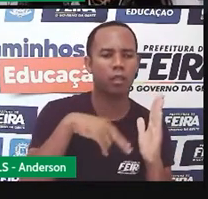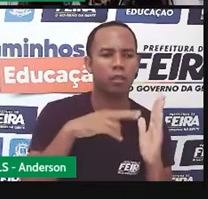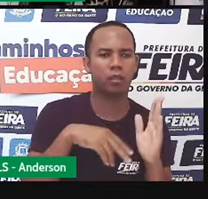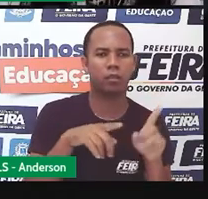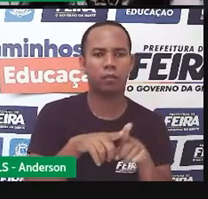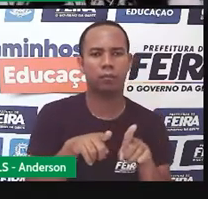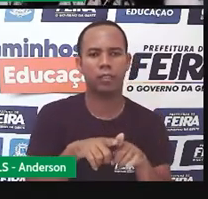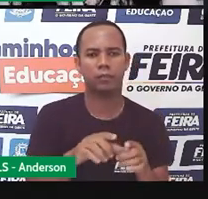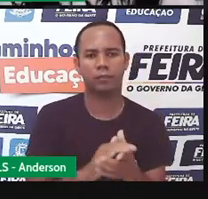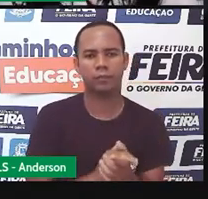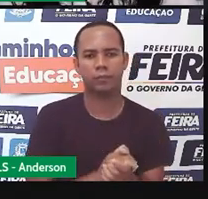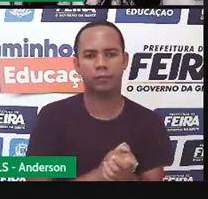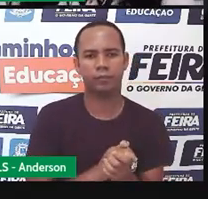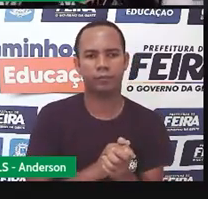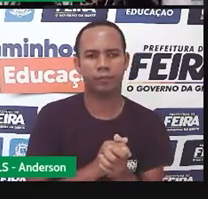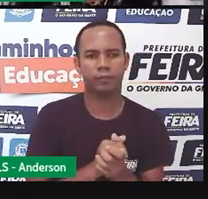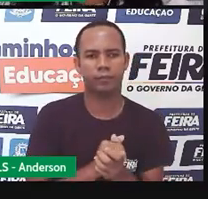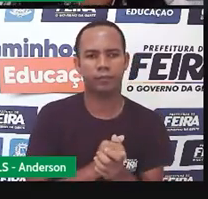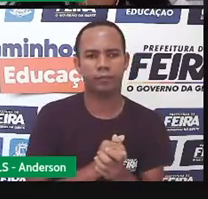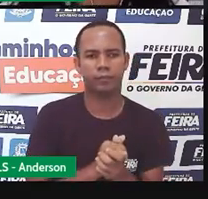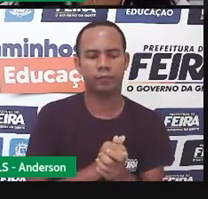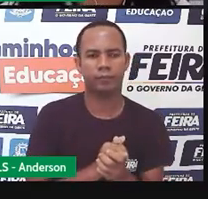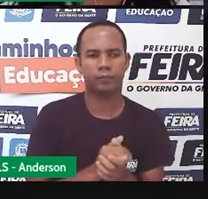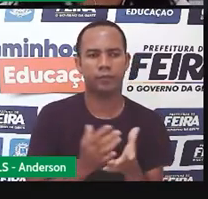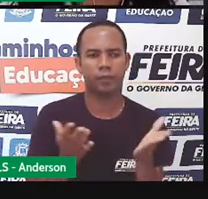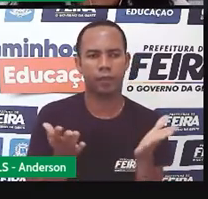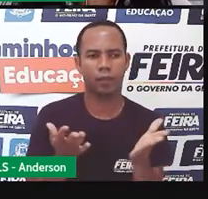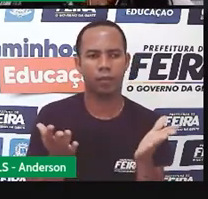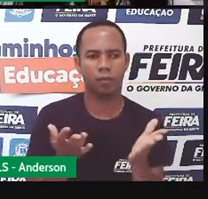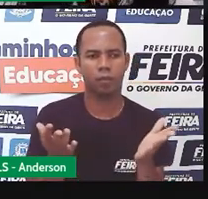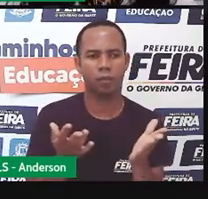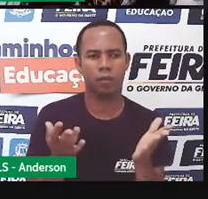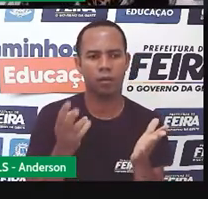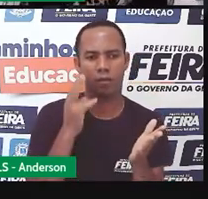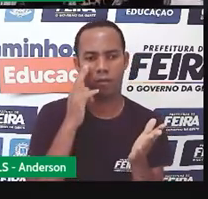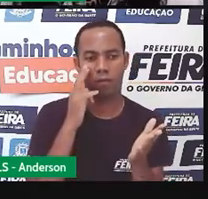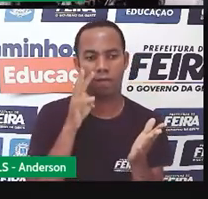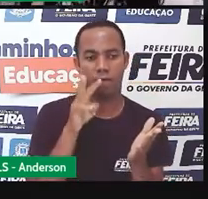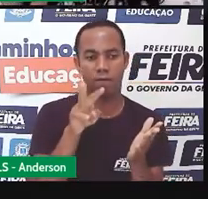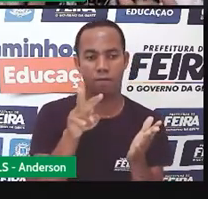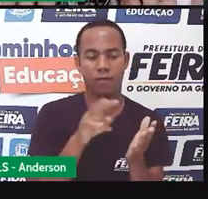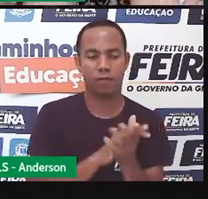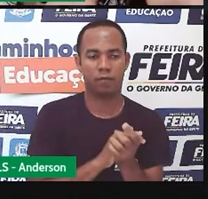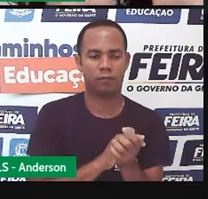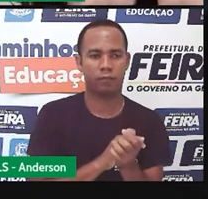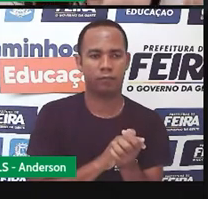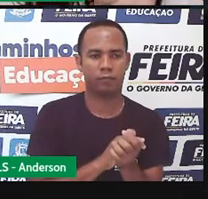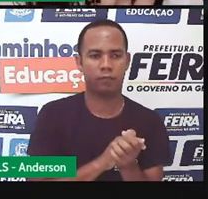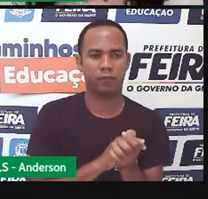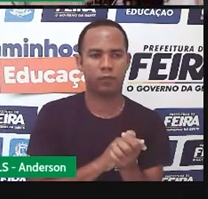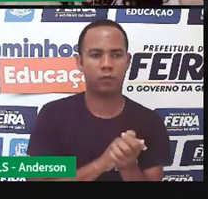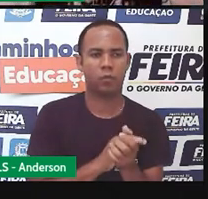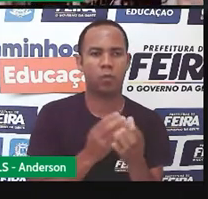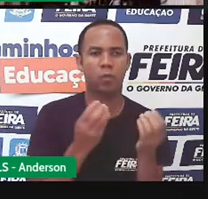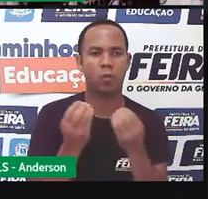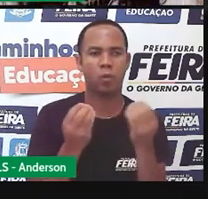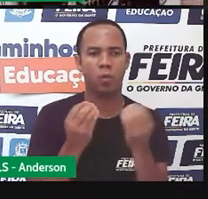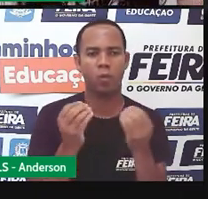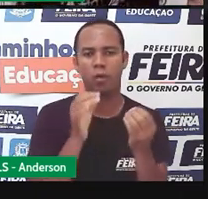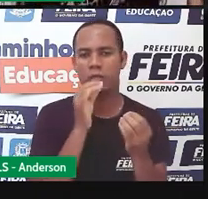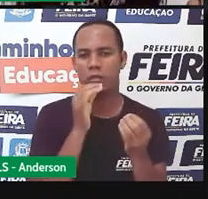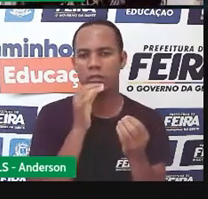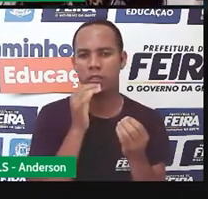Então, agora, nós vamos tentar colocar os